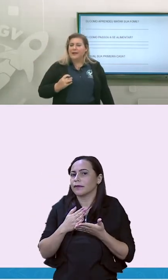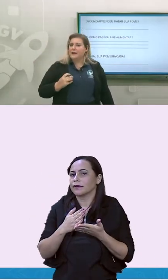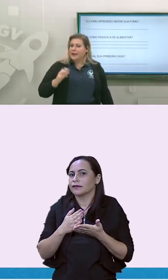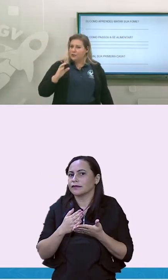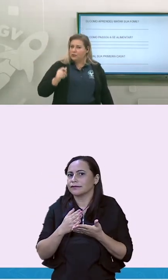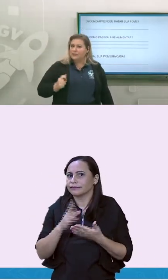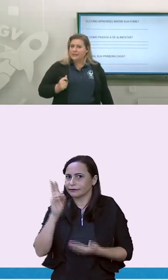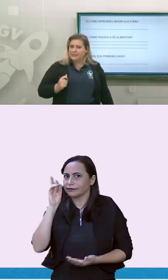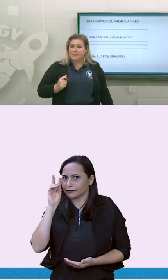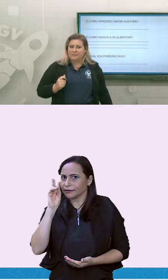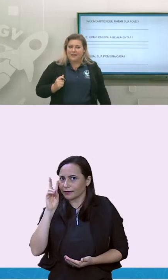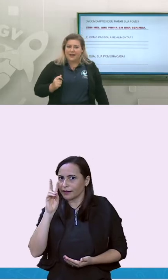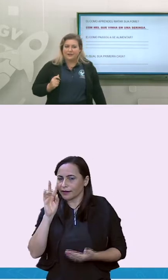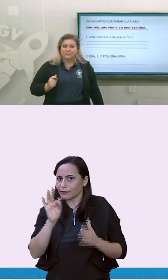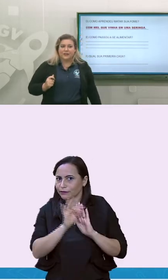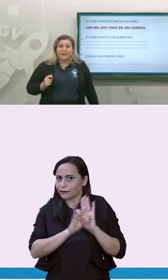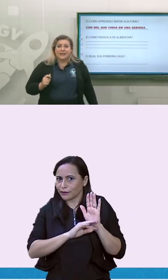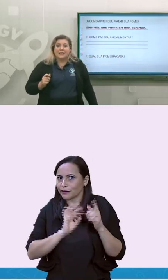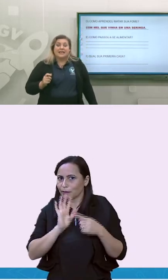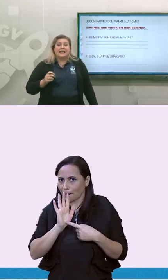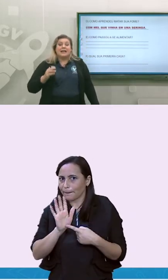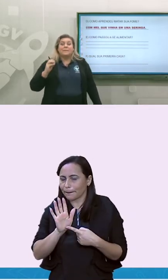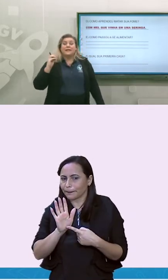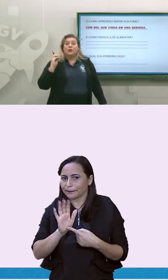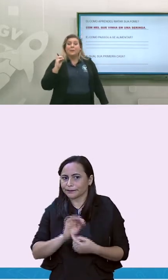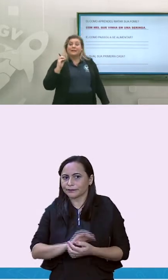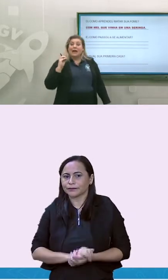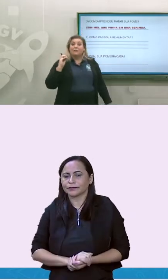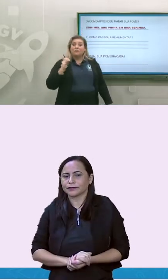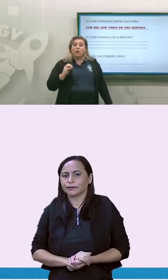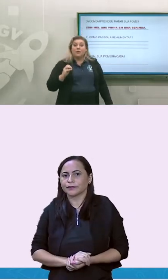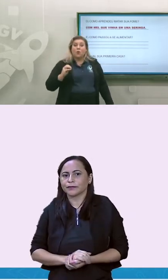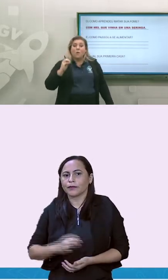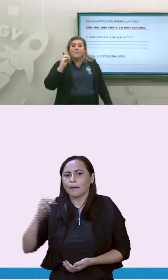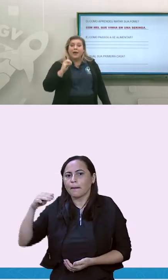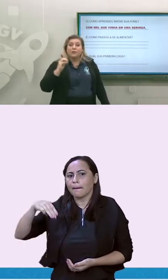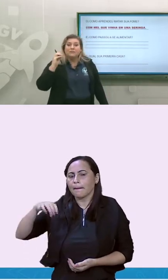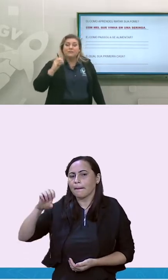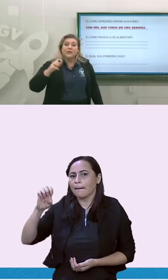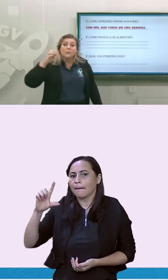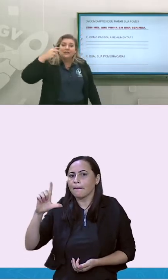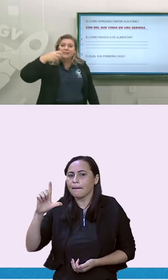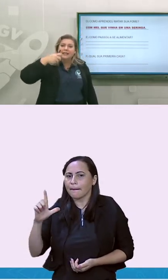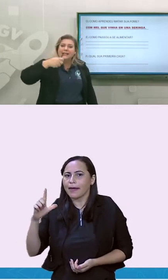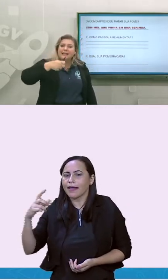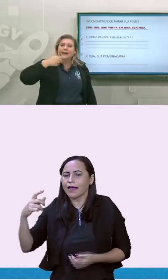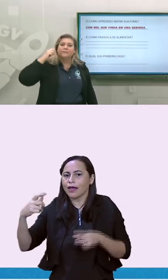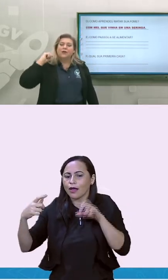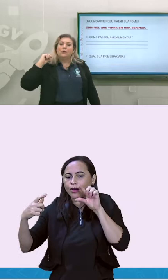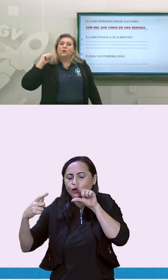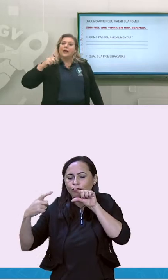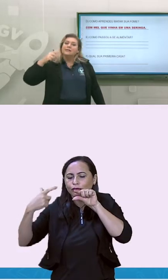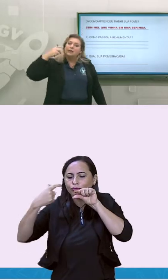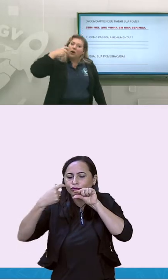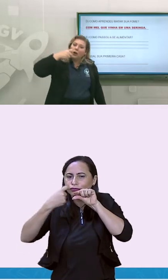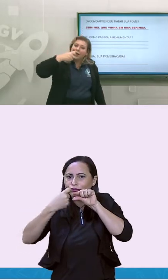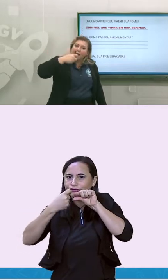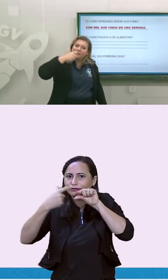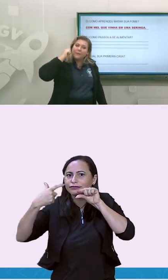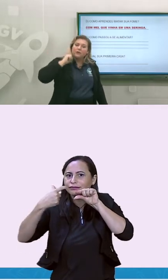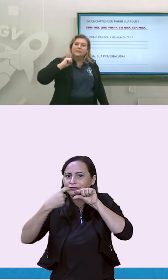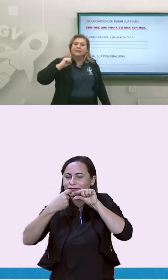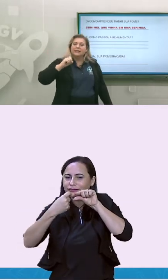fome? Lembra lá que o nosso texto também fala? Ele aprendeu a matar a fome com o mel que vinha e uma seringa. O Coraci